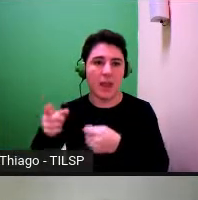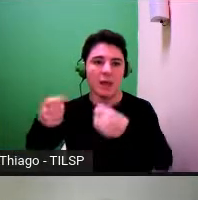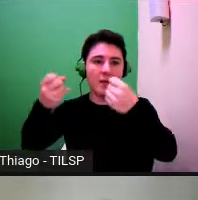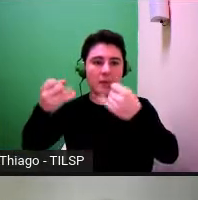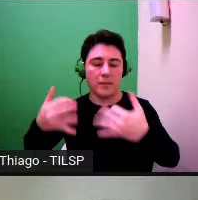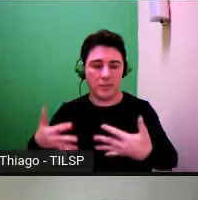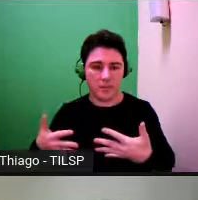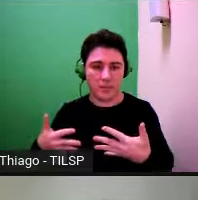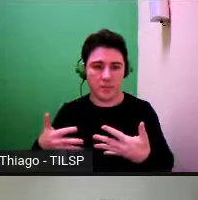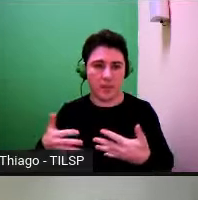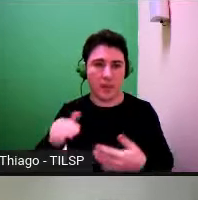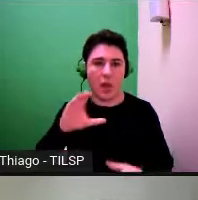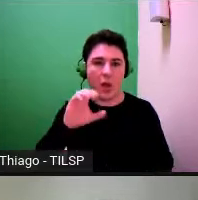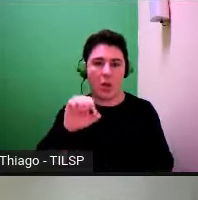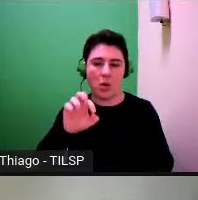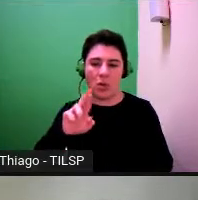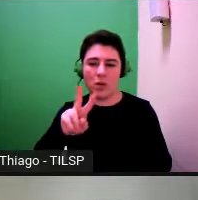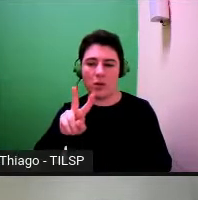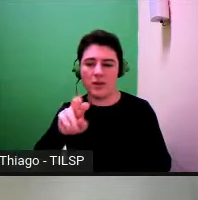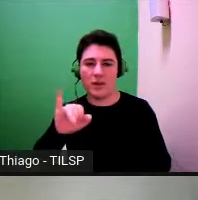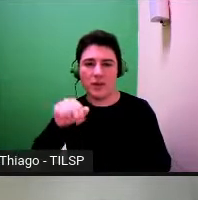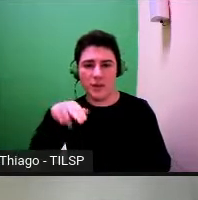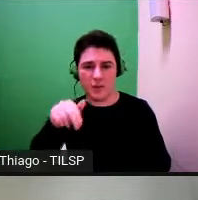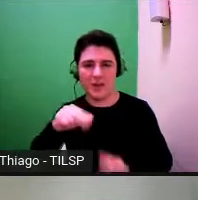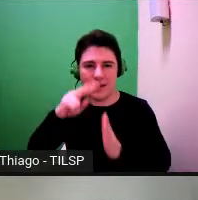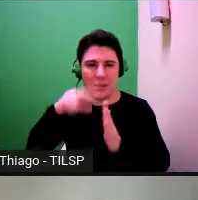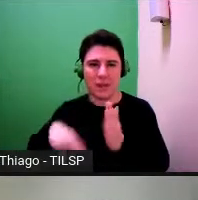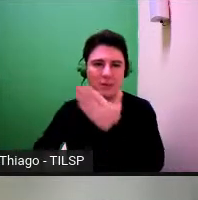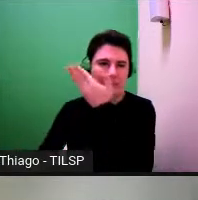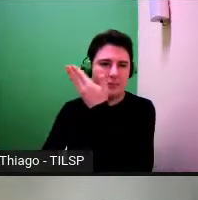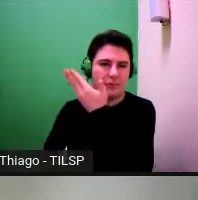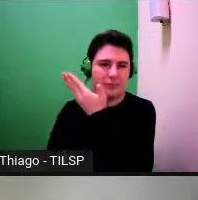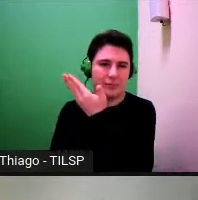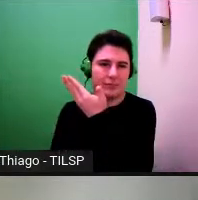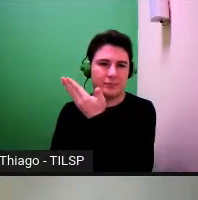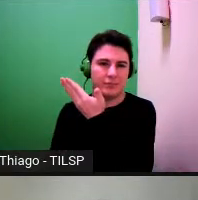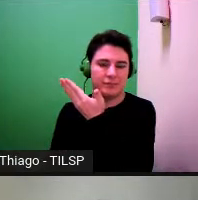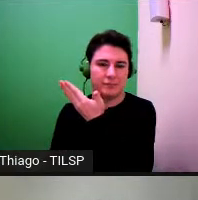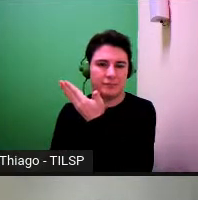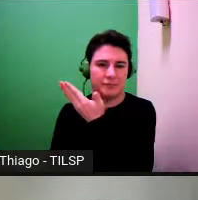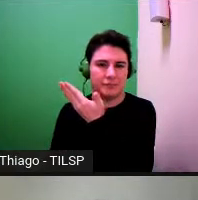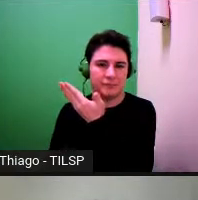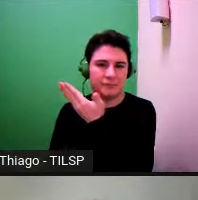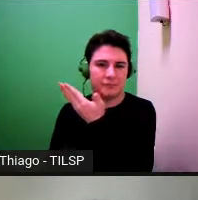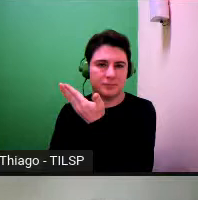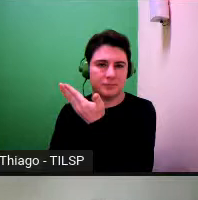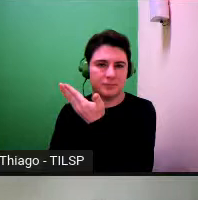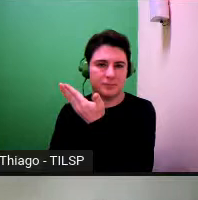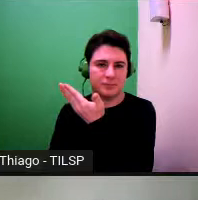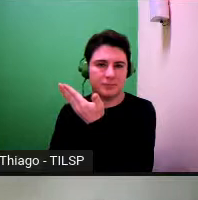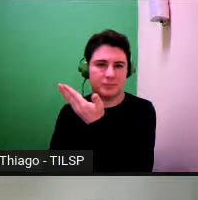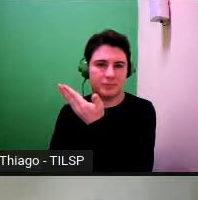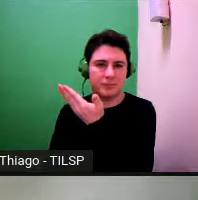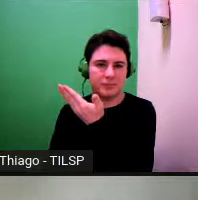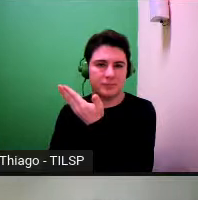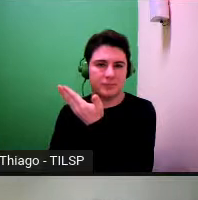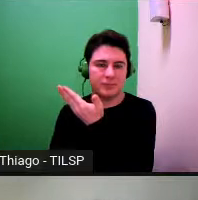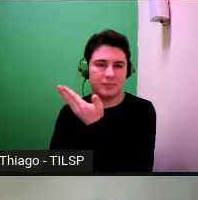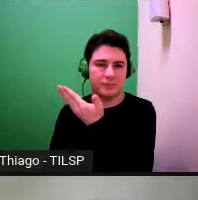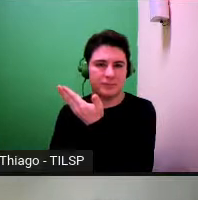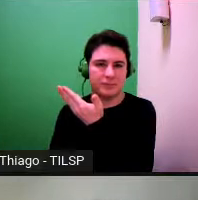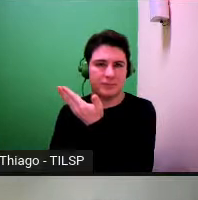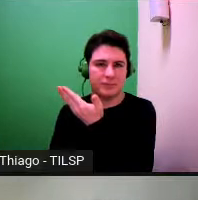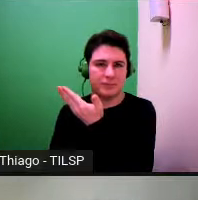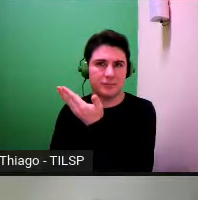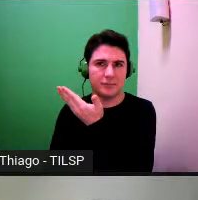verdade é a descrição da corvina a corvina tem um corpo alongado que pode atingir grandes dimensões é encontrada no Atlético Nordeste é